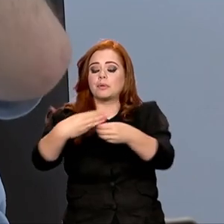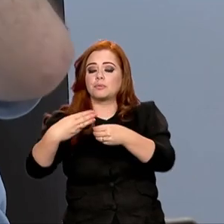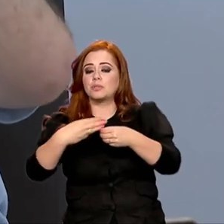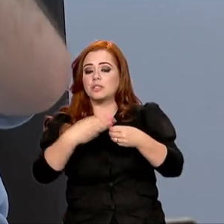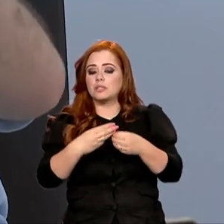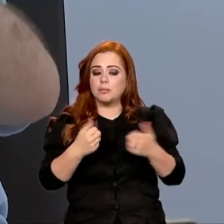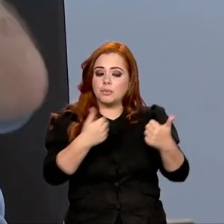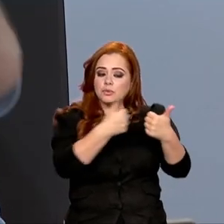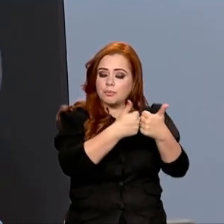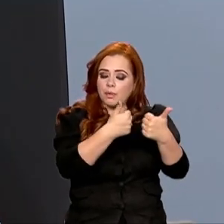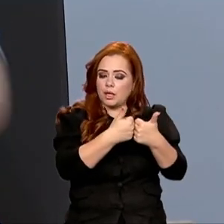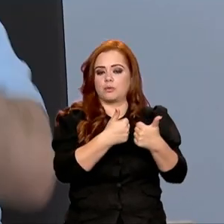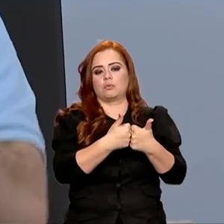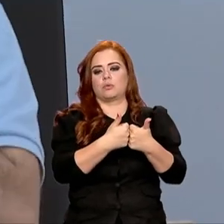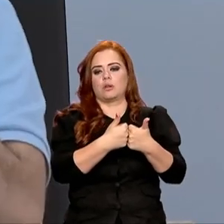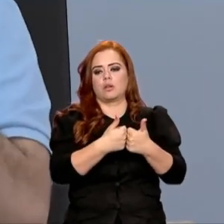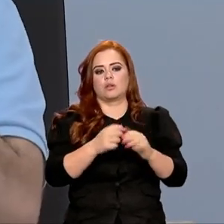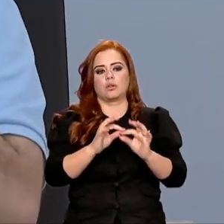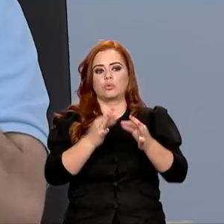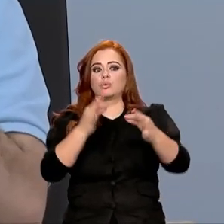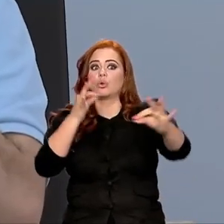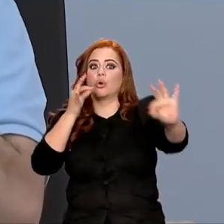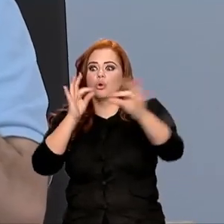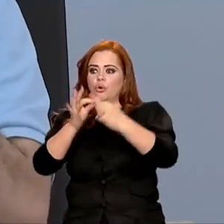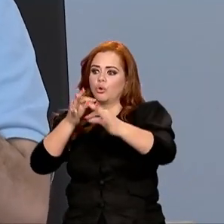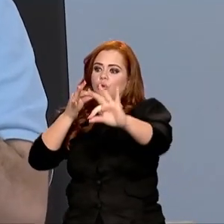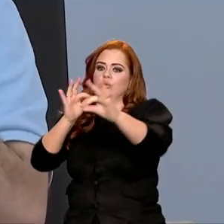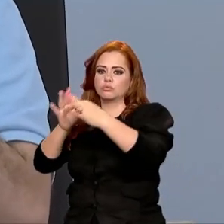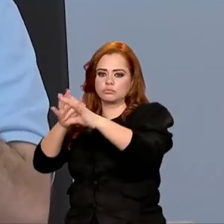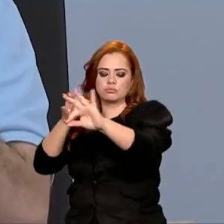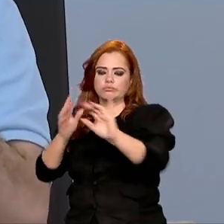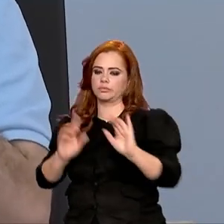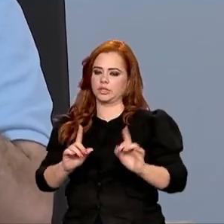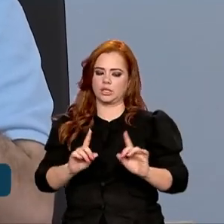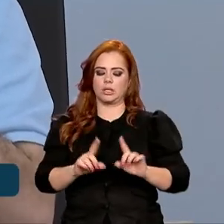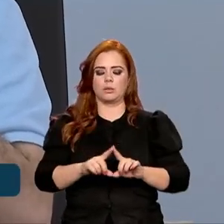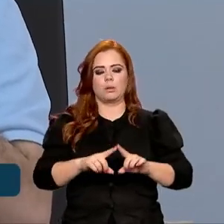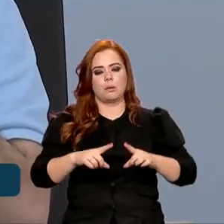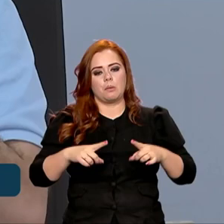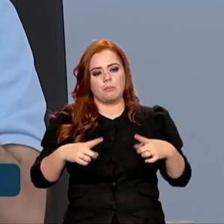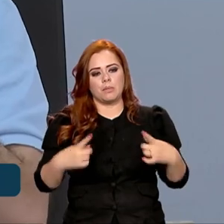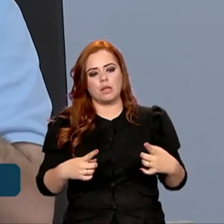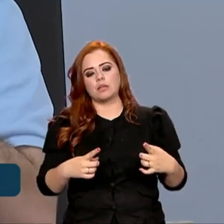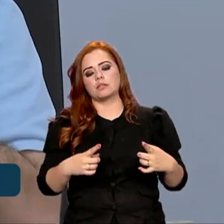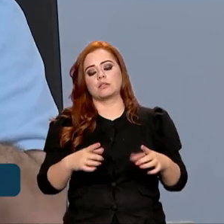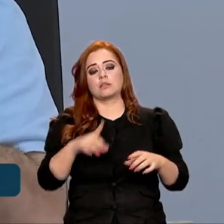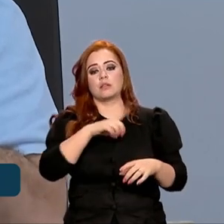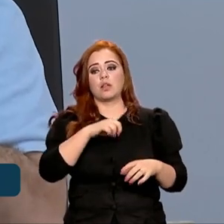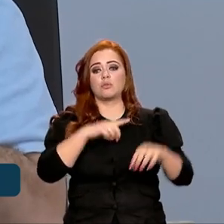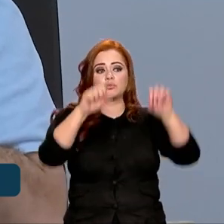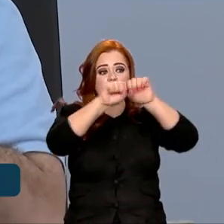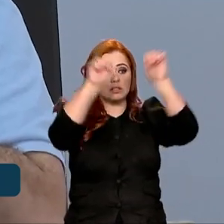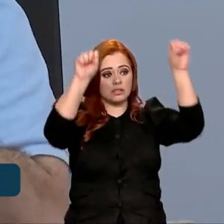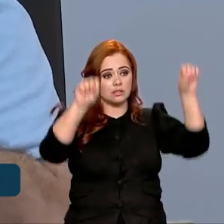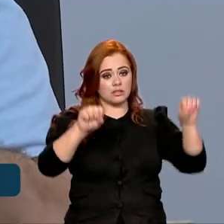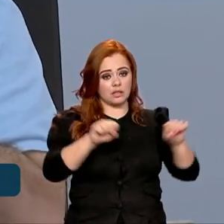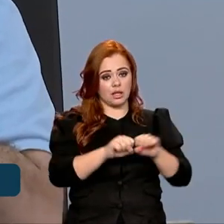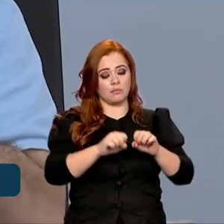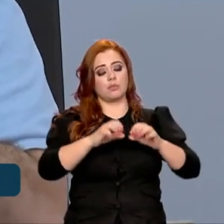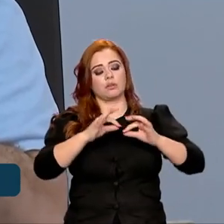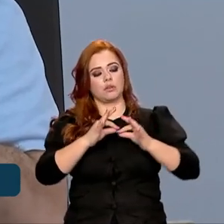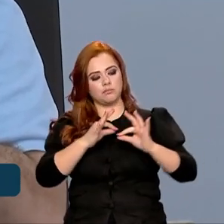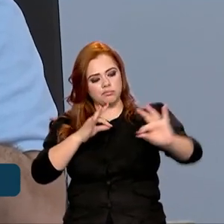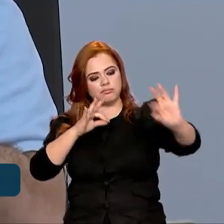ter distâncias grandes, mas não necessariamente eu vou rebaixar diretamente do grande sistema de transmissão que é esse que